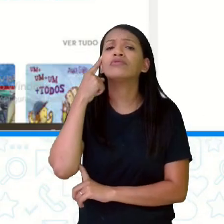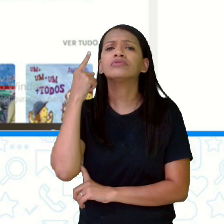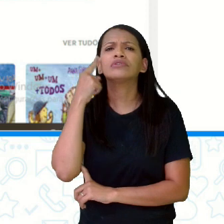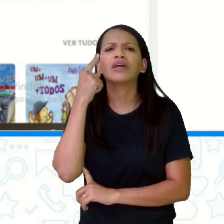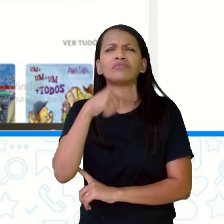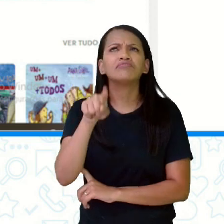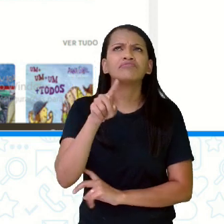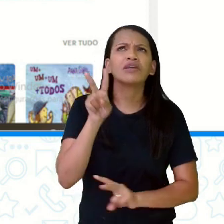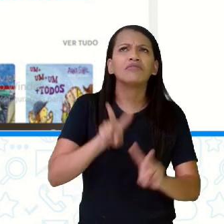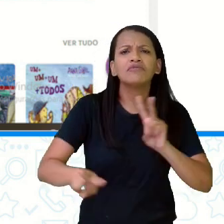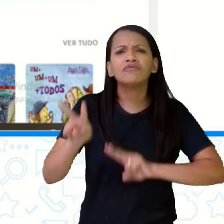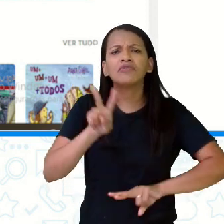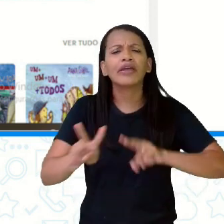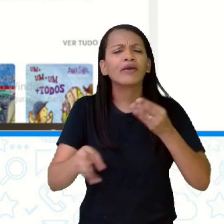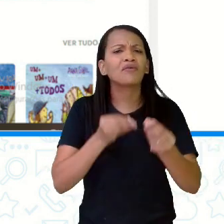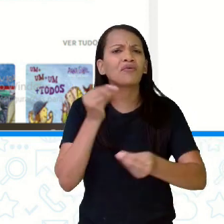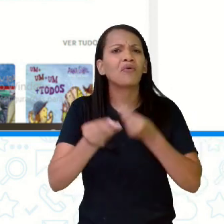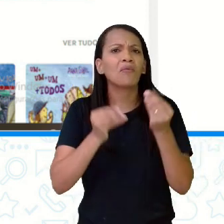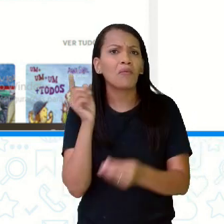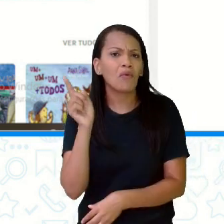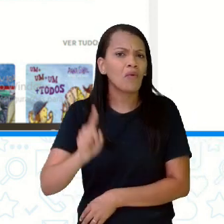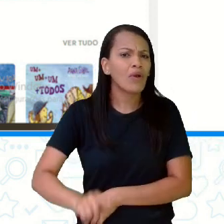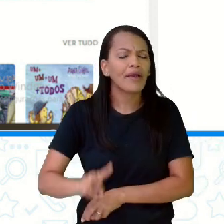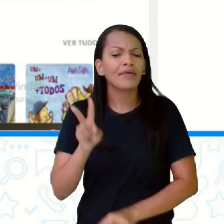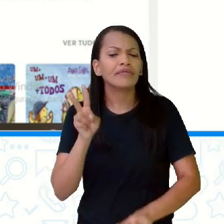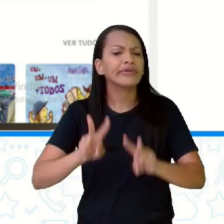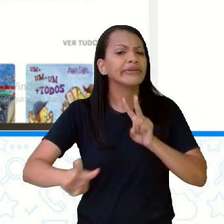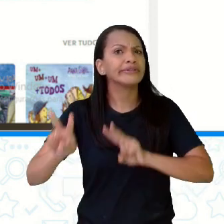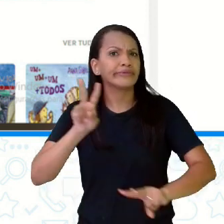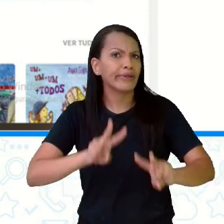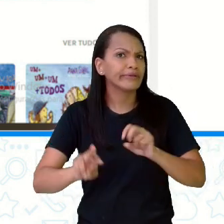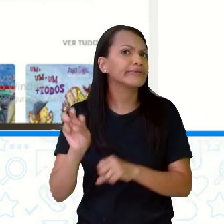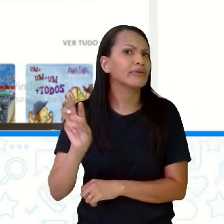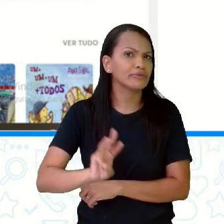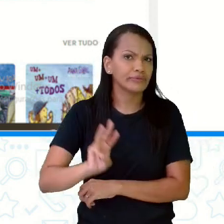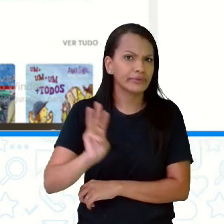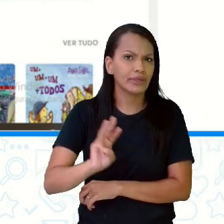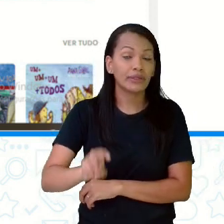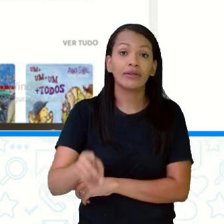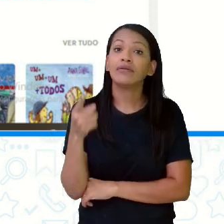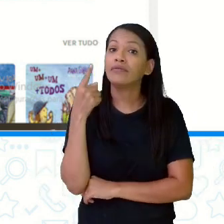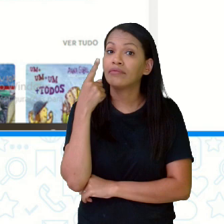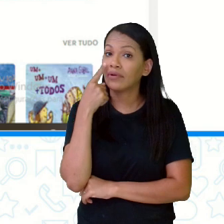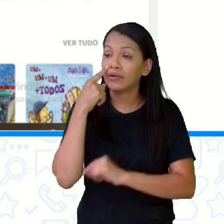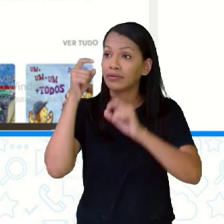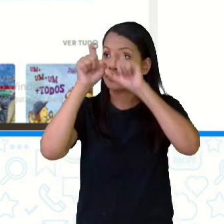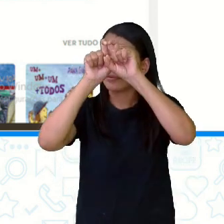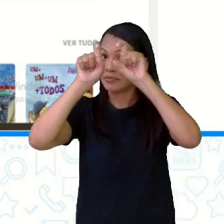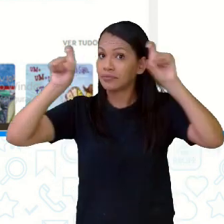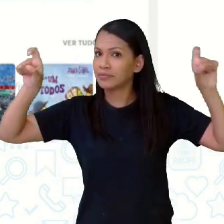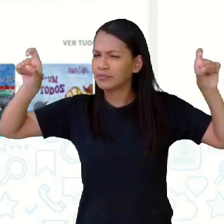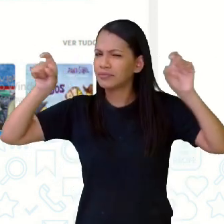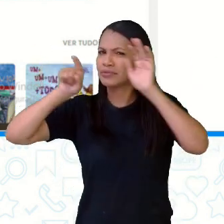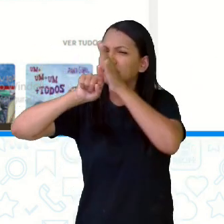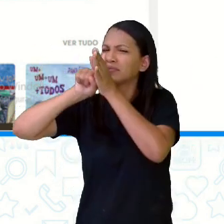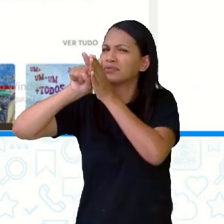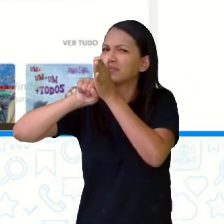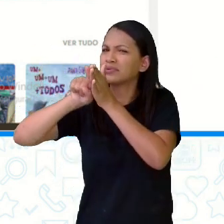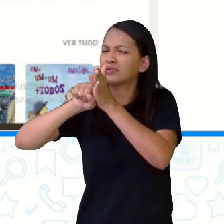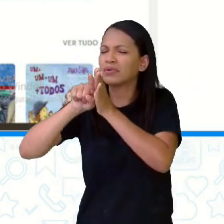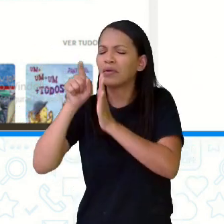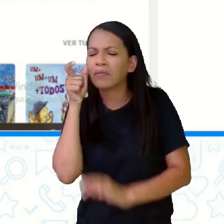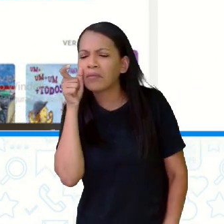como é lá, com o que você vai visualizar lá no site. Tá vendo ali em cima, a lupinha lá, é